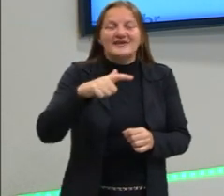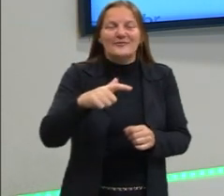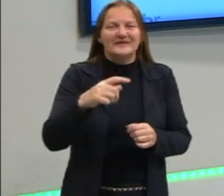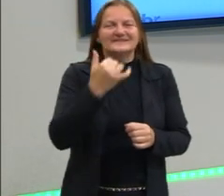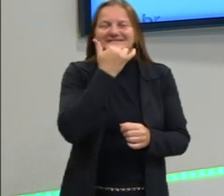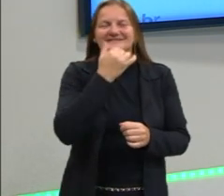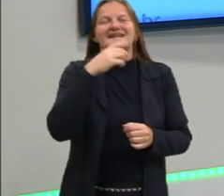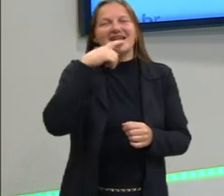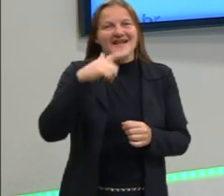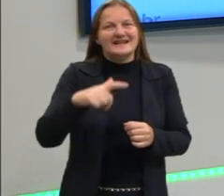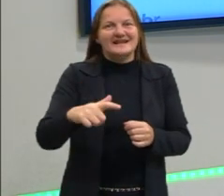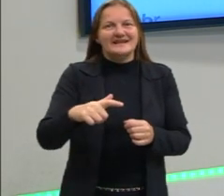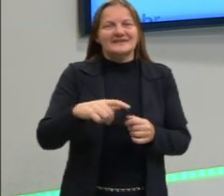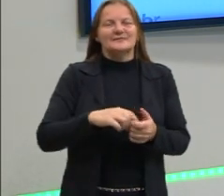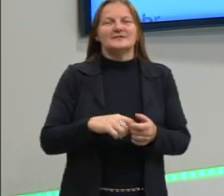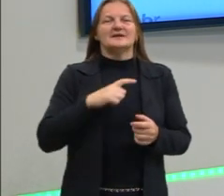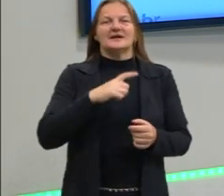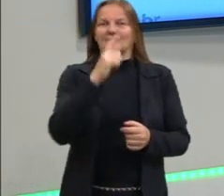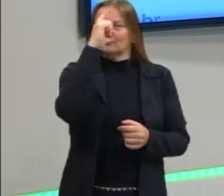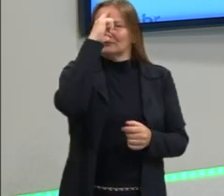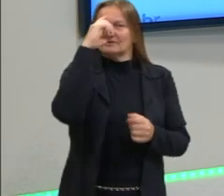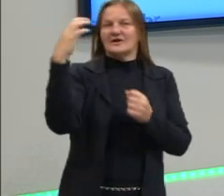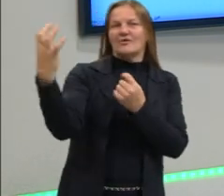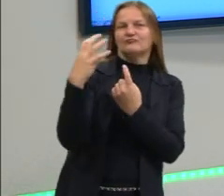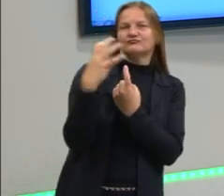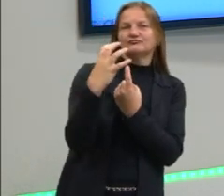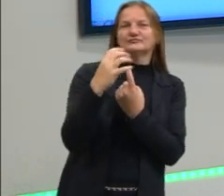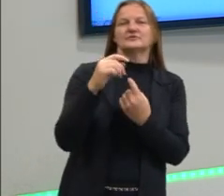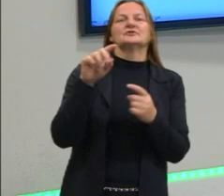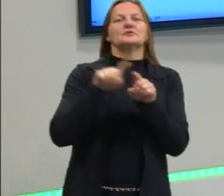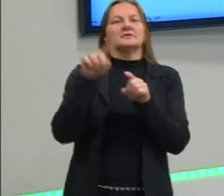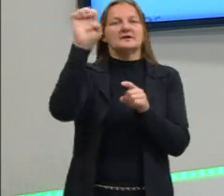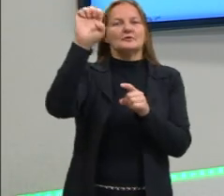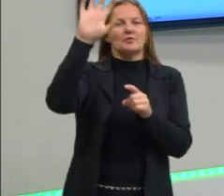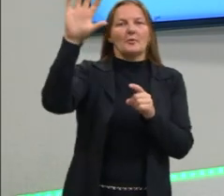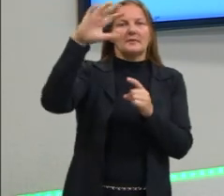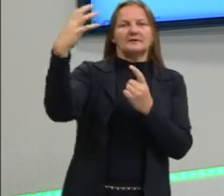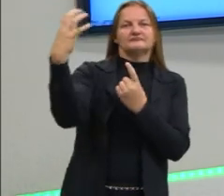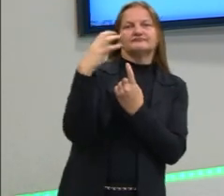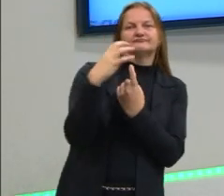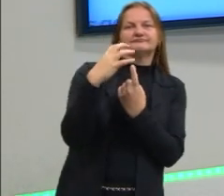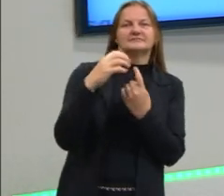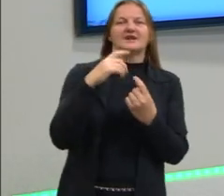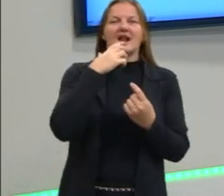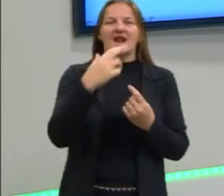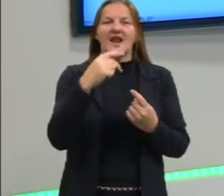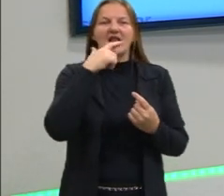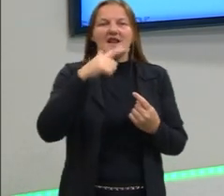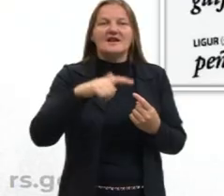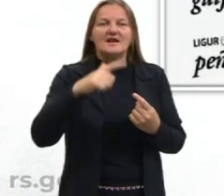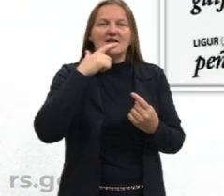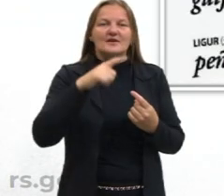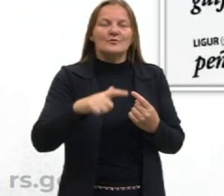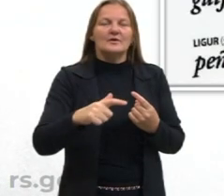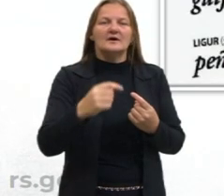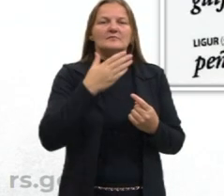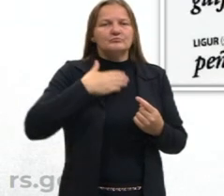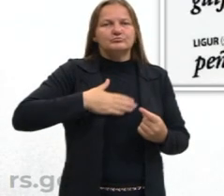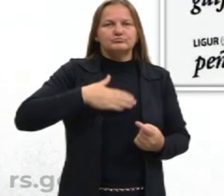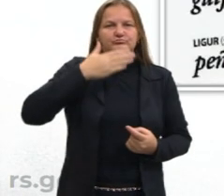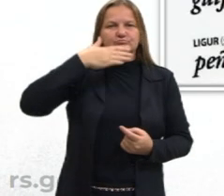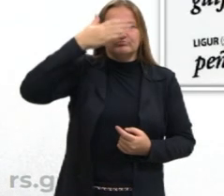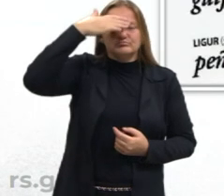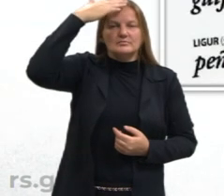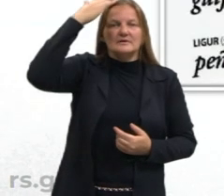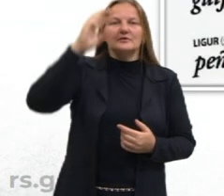temos a influência do latim, a influência das línguas germânicas e também a influência do árabe. E esse novo